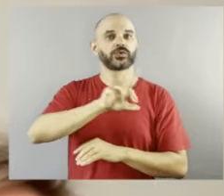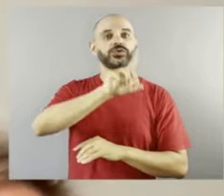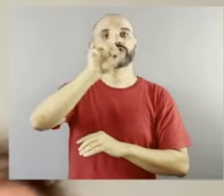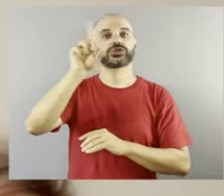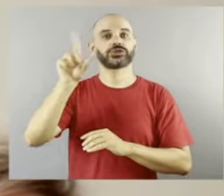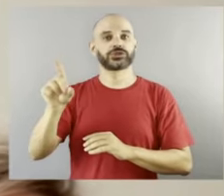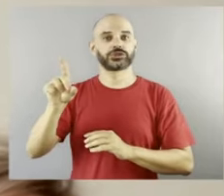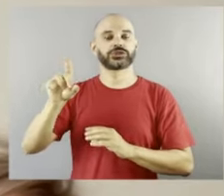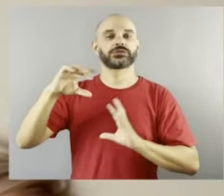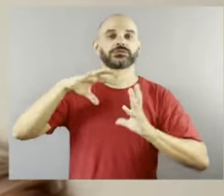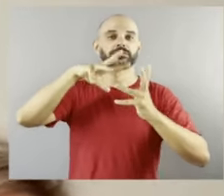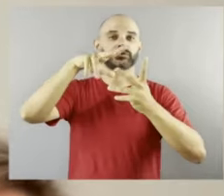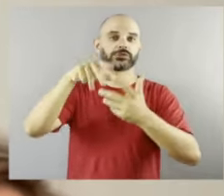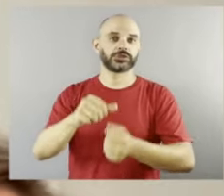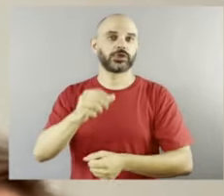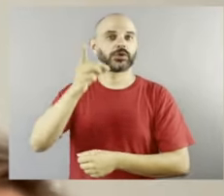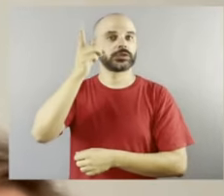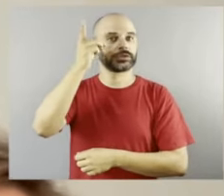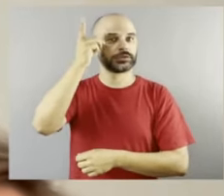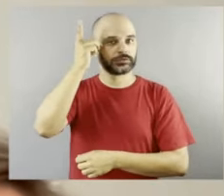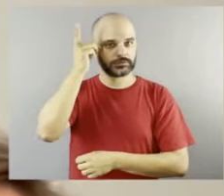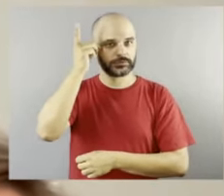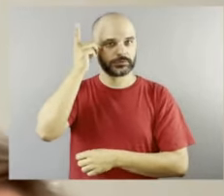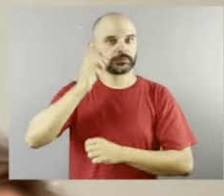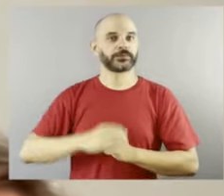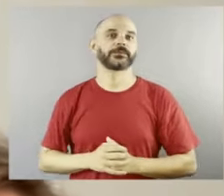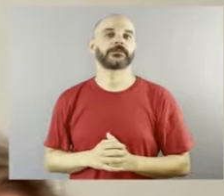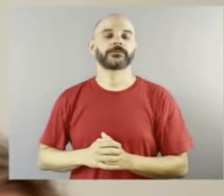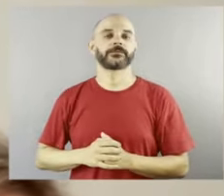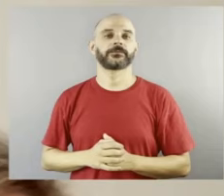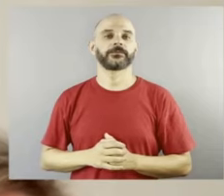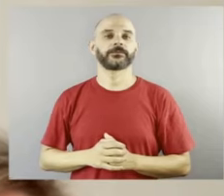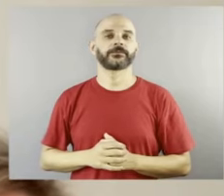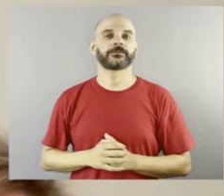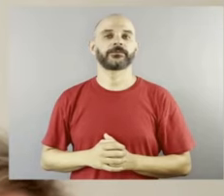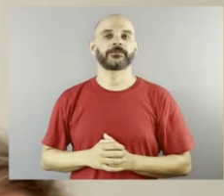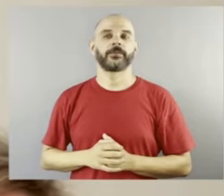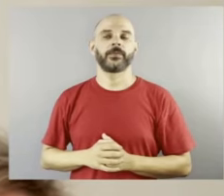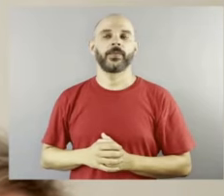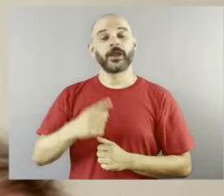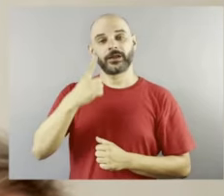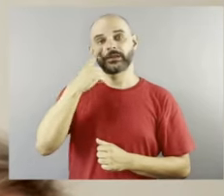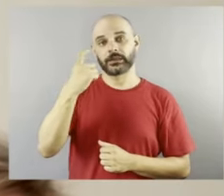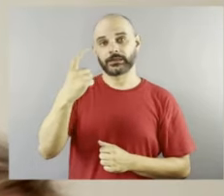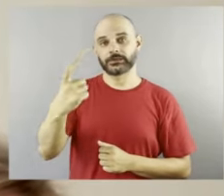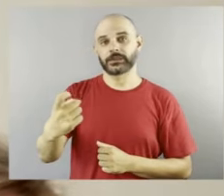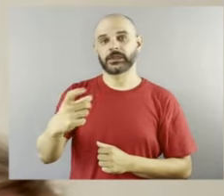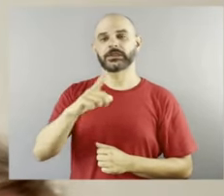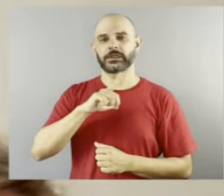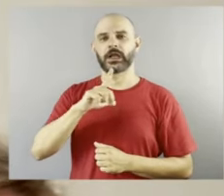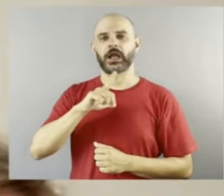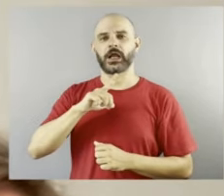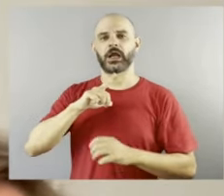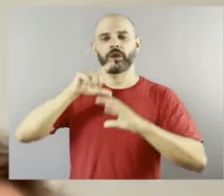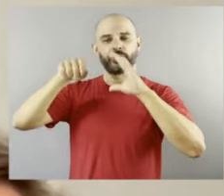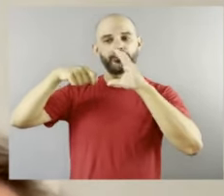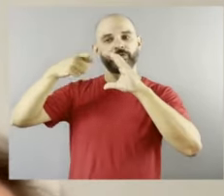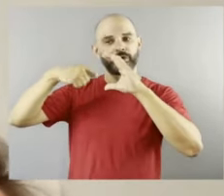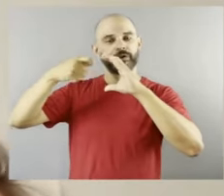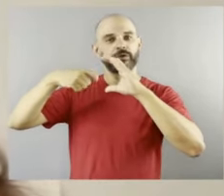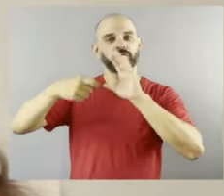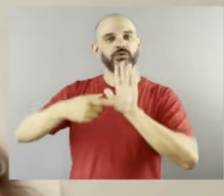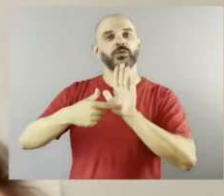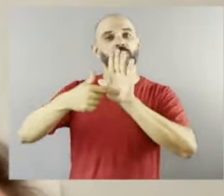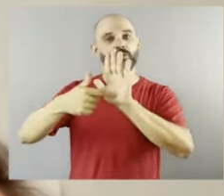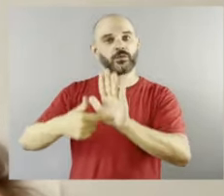Dia Mundial da Síndrome de Down. É curioso porque você estava me falando e a gente tem aqui um vídeo para falar um pouco também